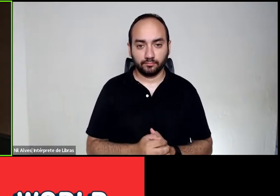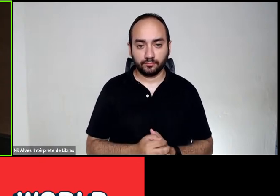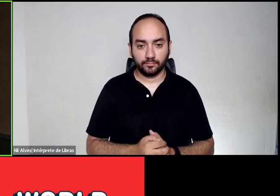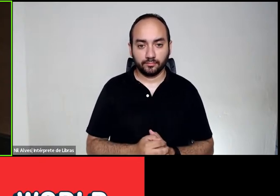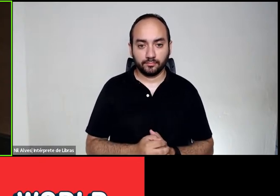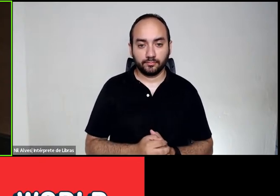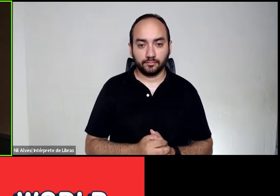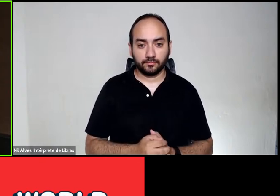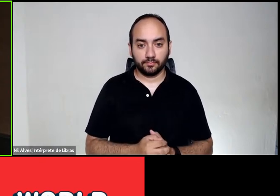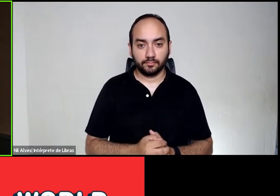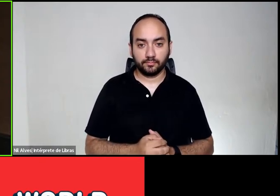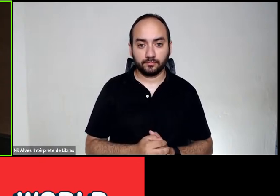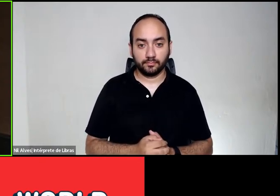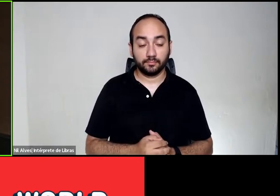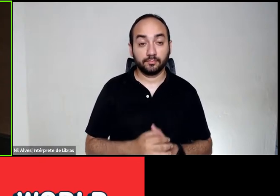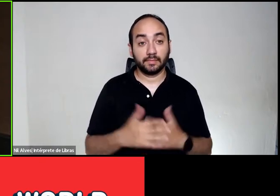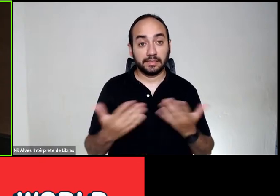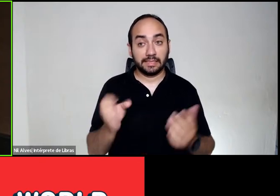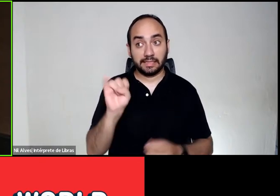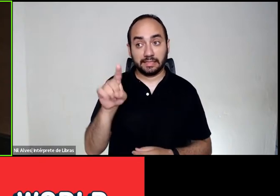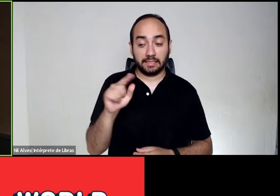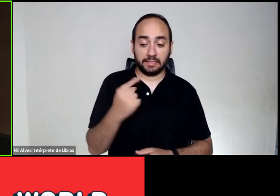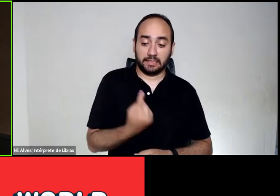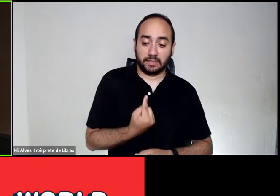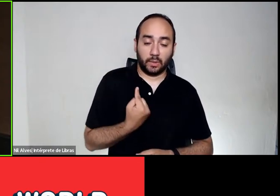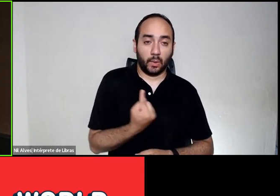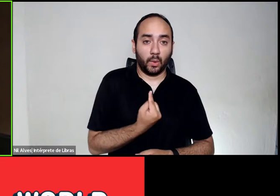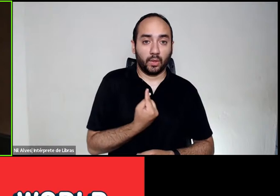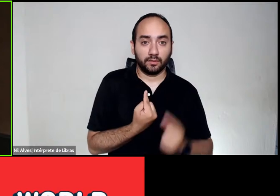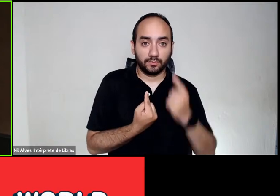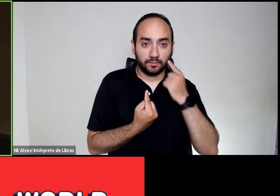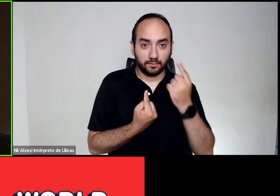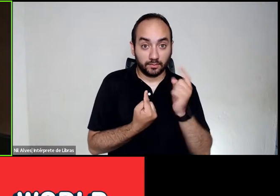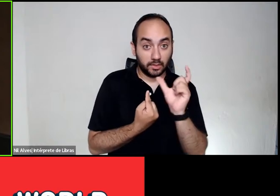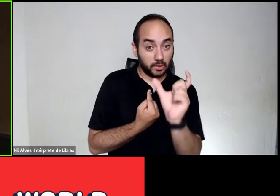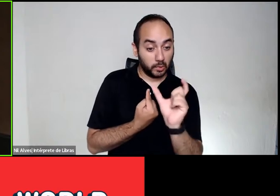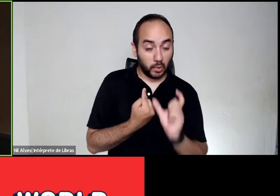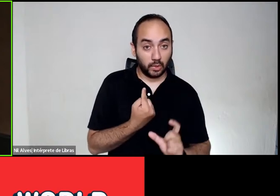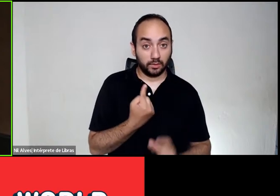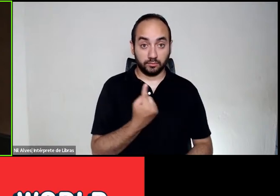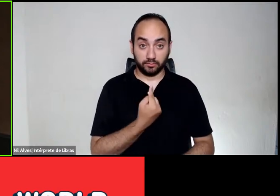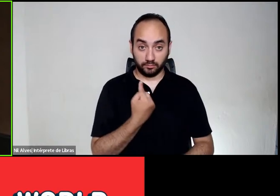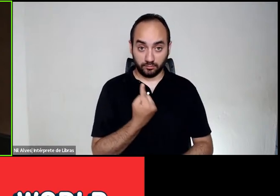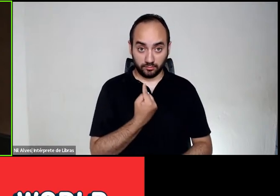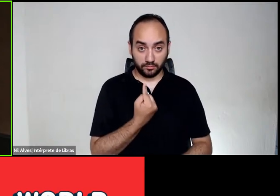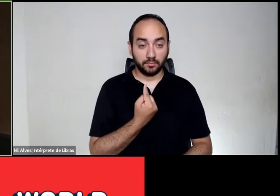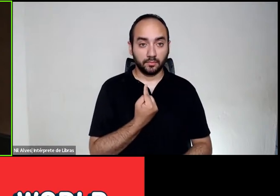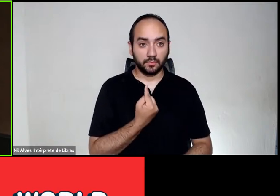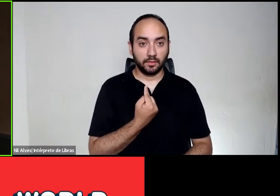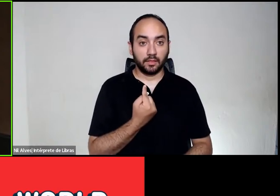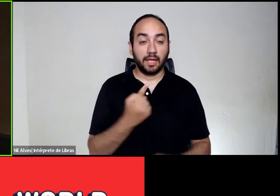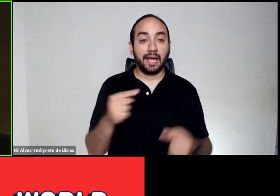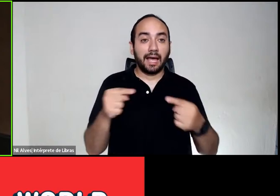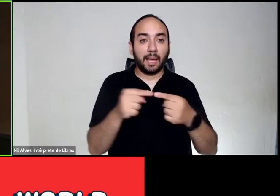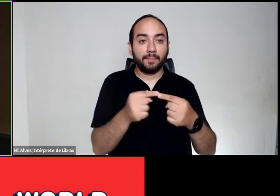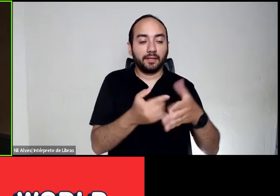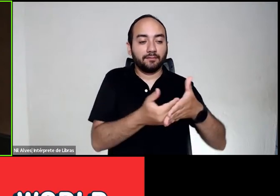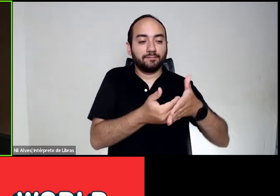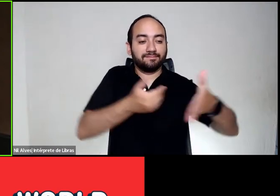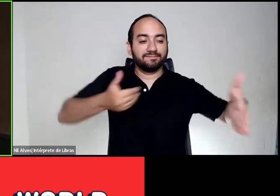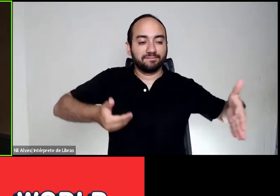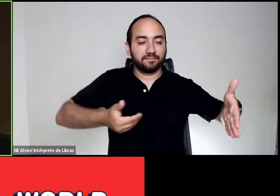E se estão sozinhos, marquem bem essa palavra, estão no antilazer.